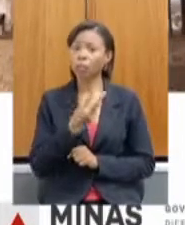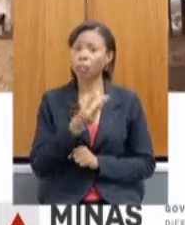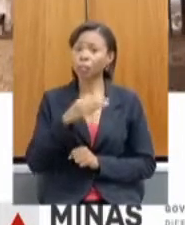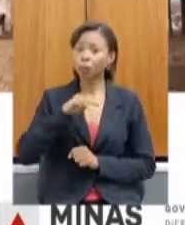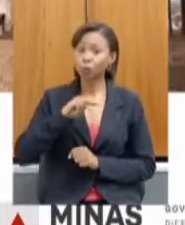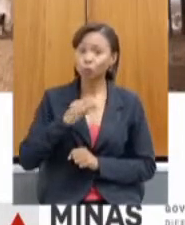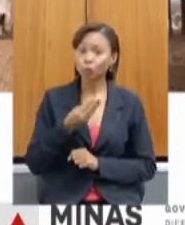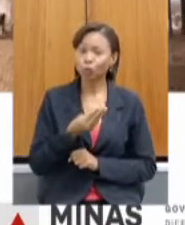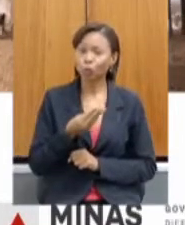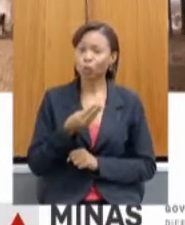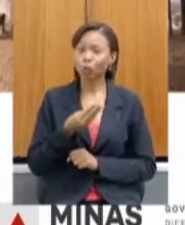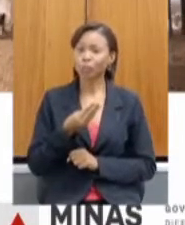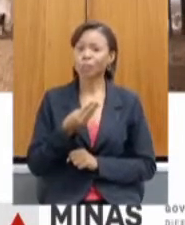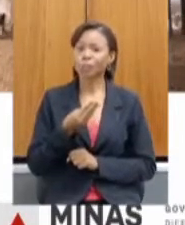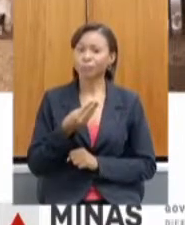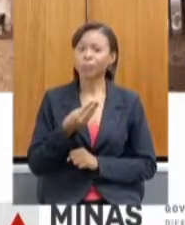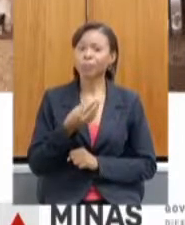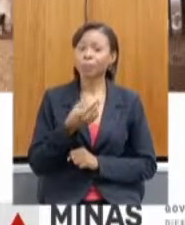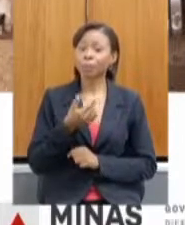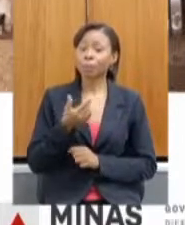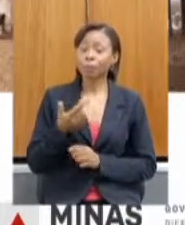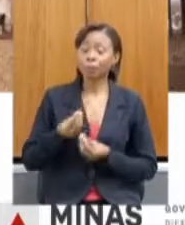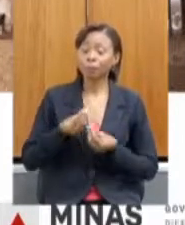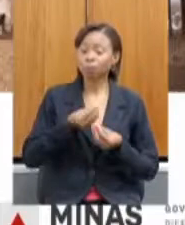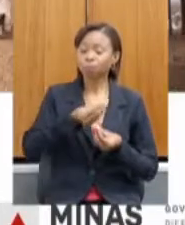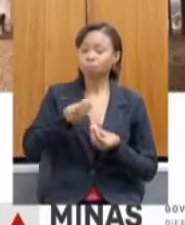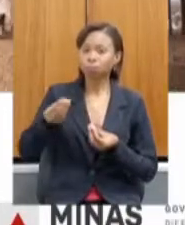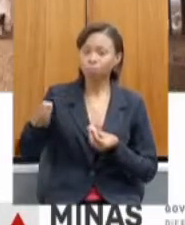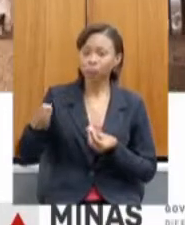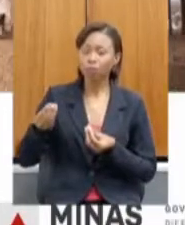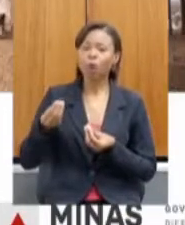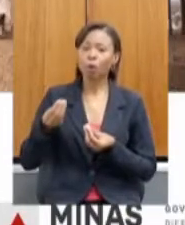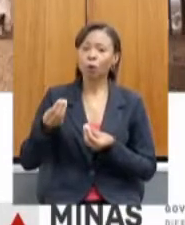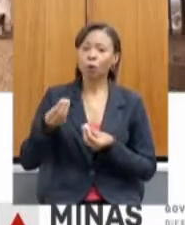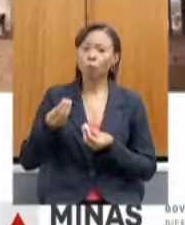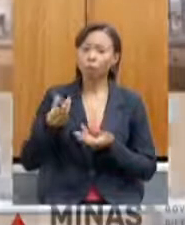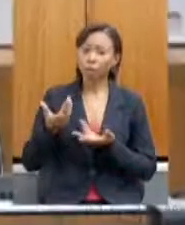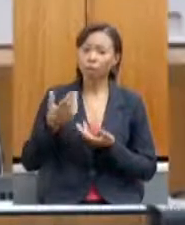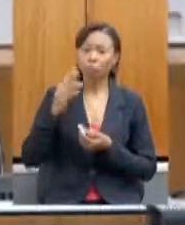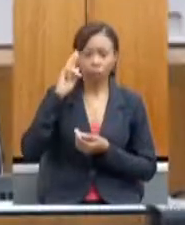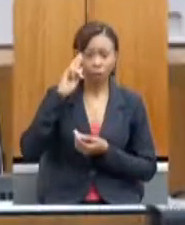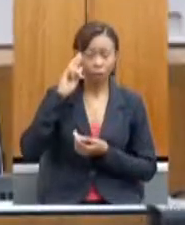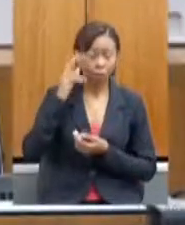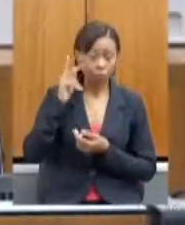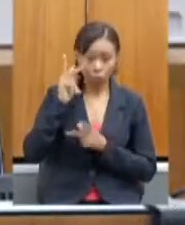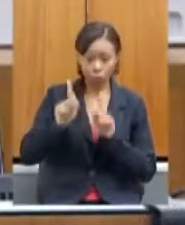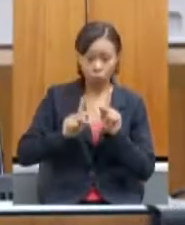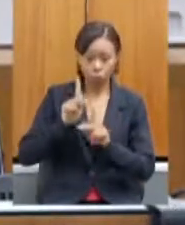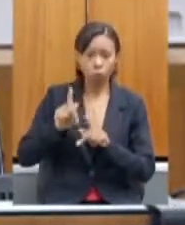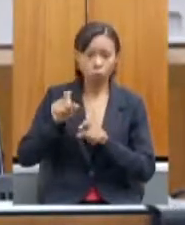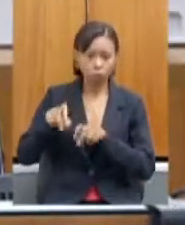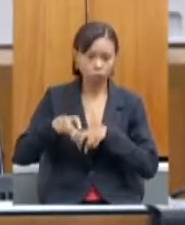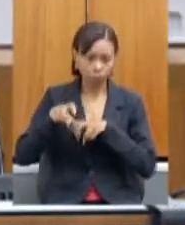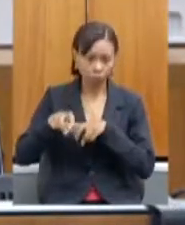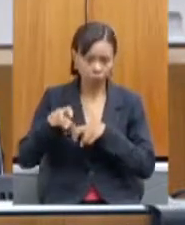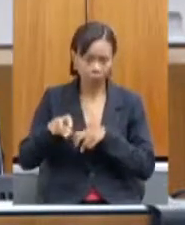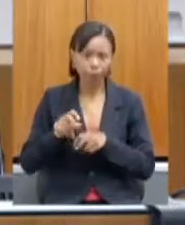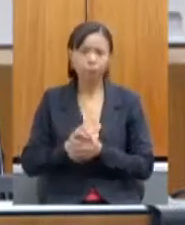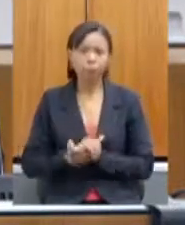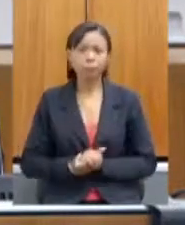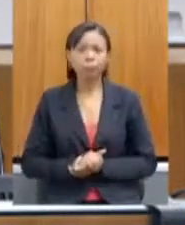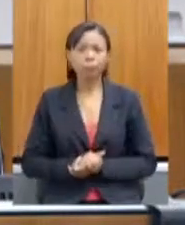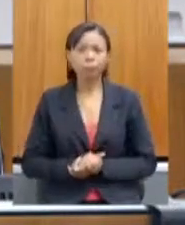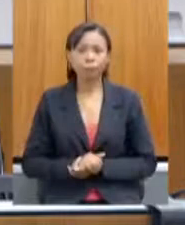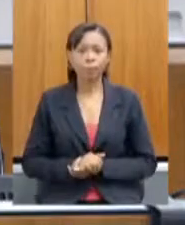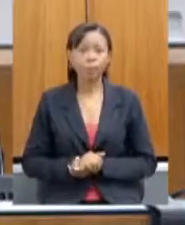agricultores. Tivemos importante repasse do fundo PRO-PEQI de 497 mil para